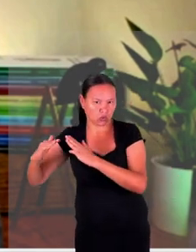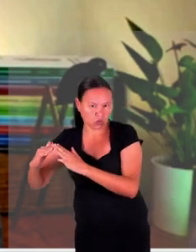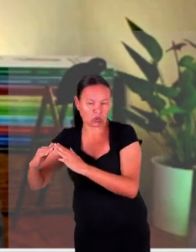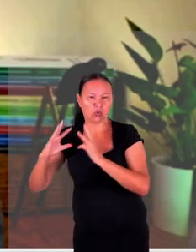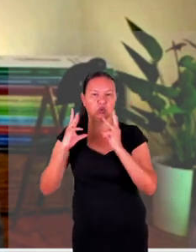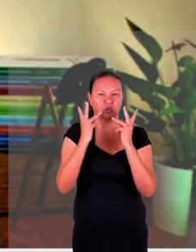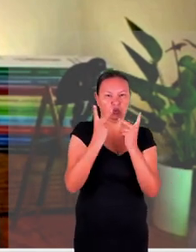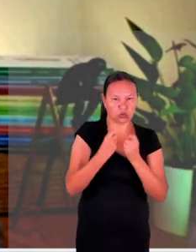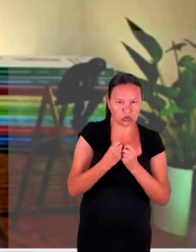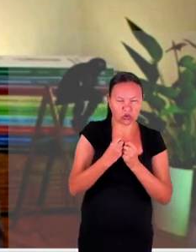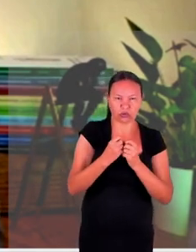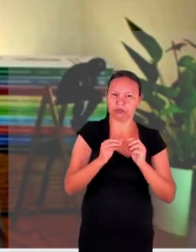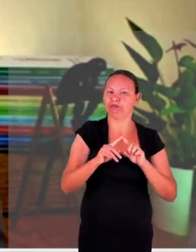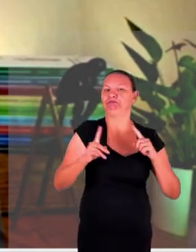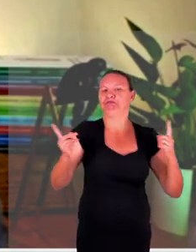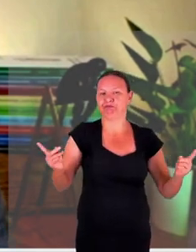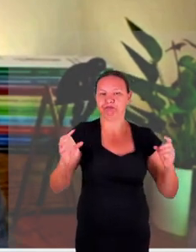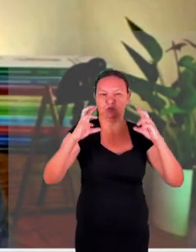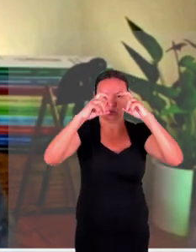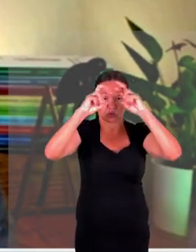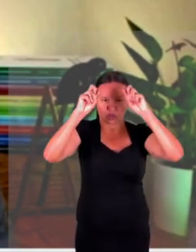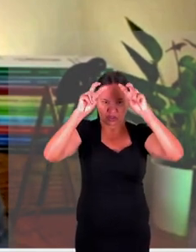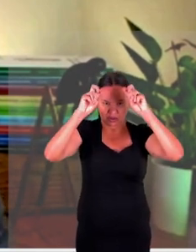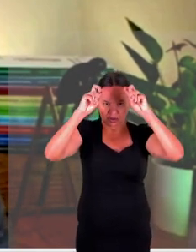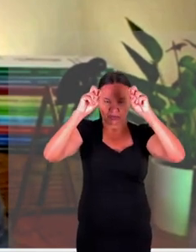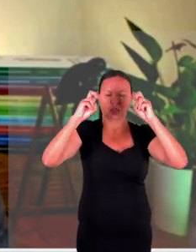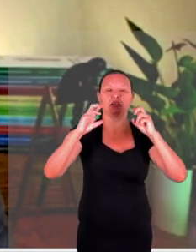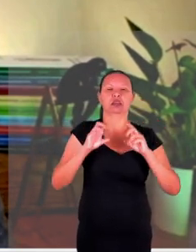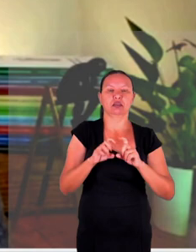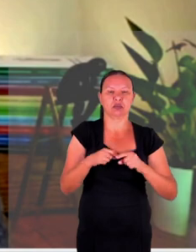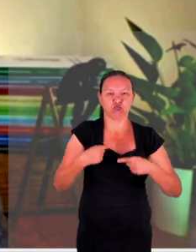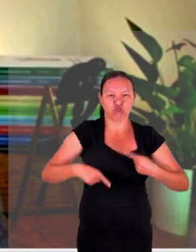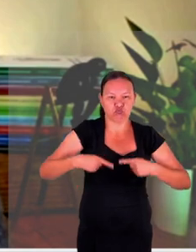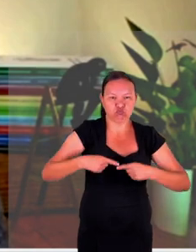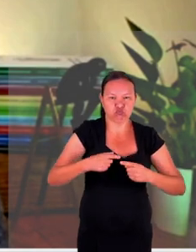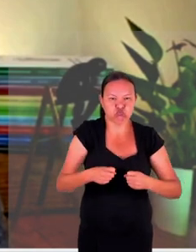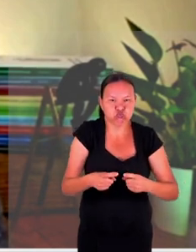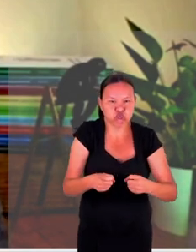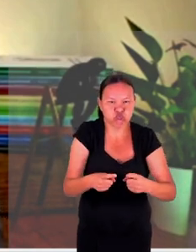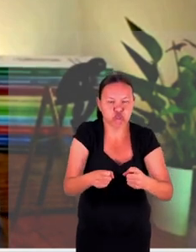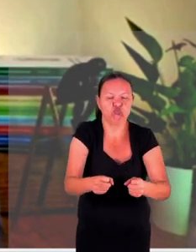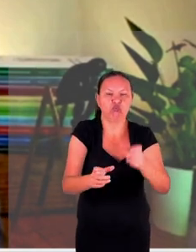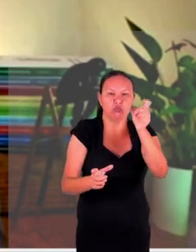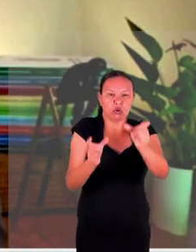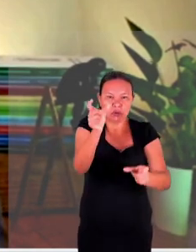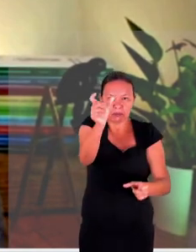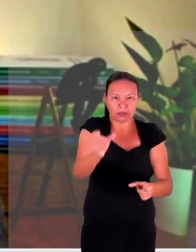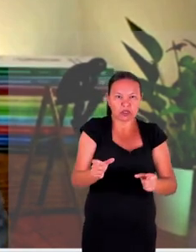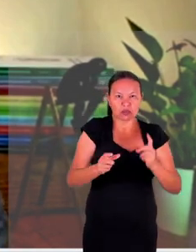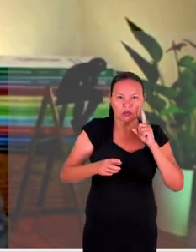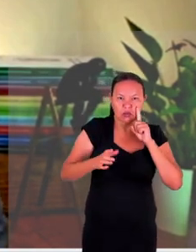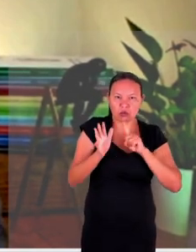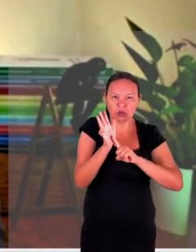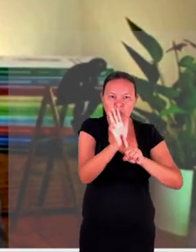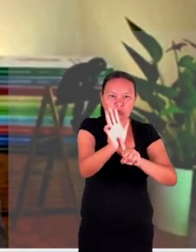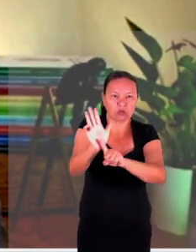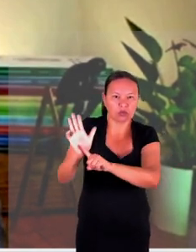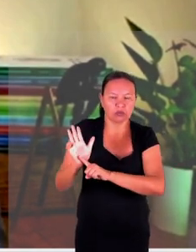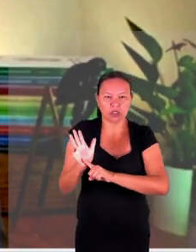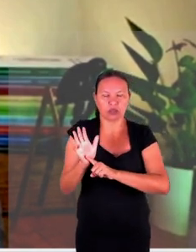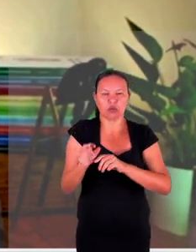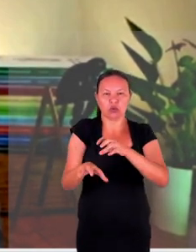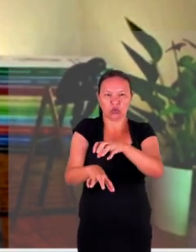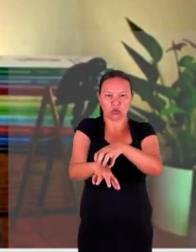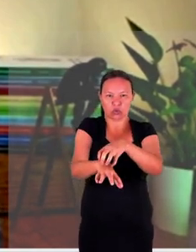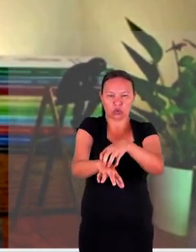independente dos elementos de uma guerra específica mas pessoas que antes eram vistas como parte de um núcleo